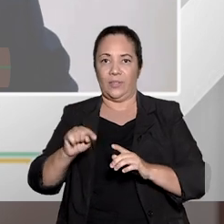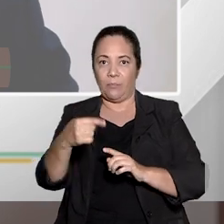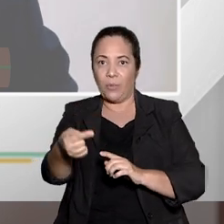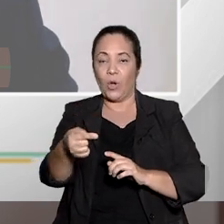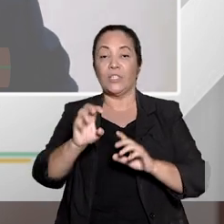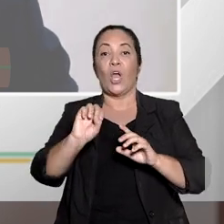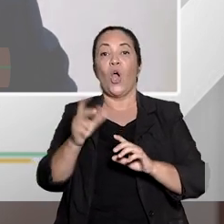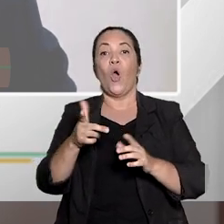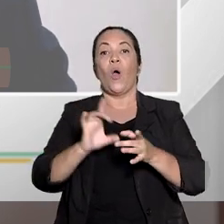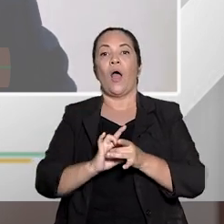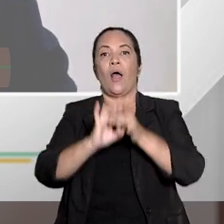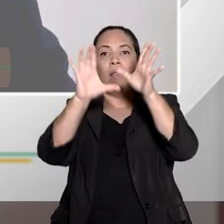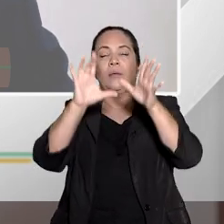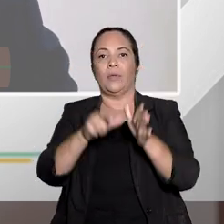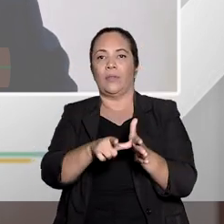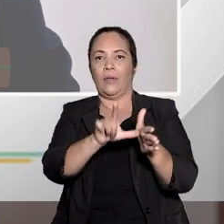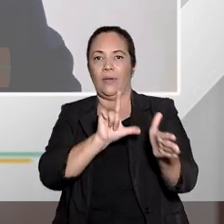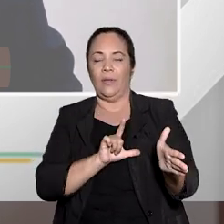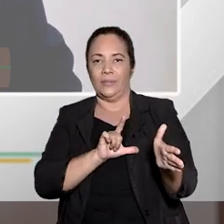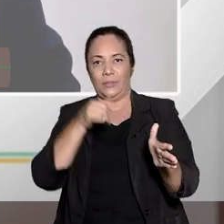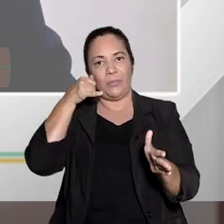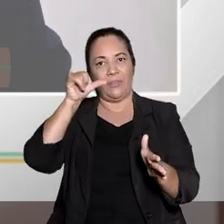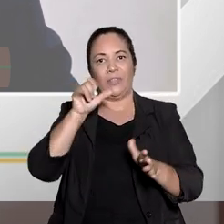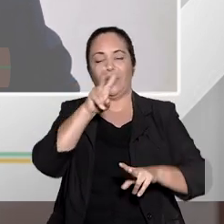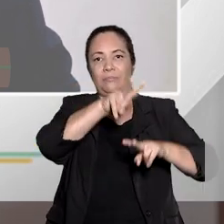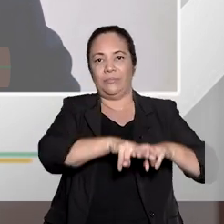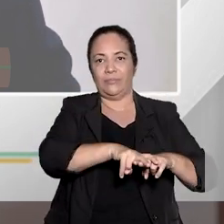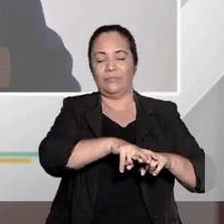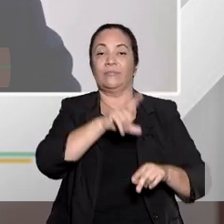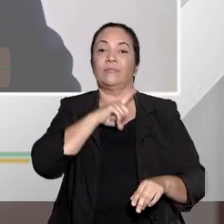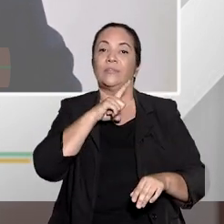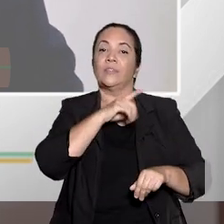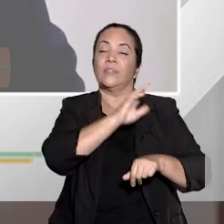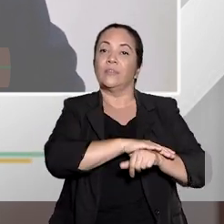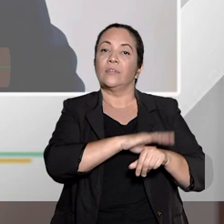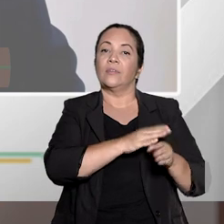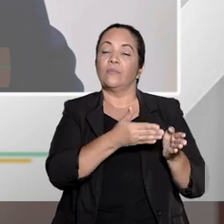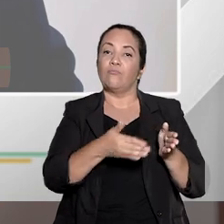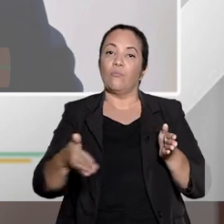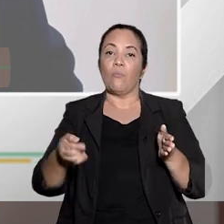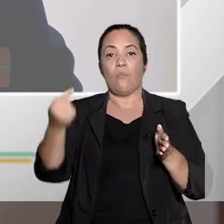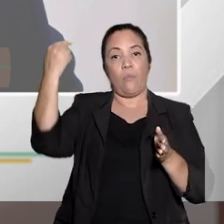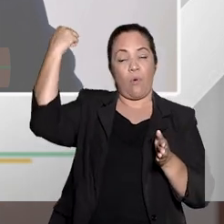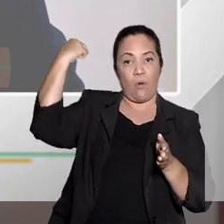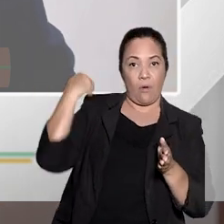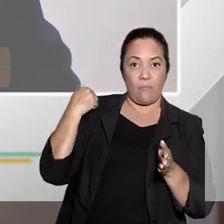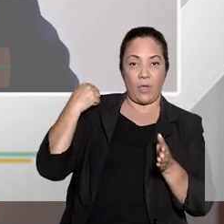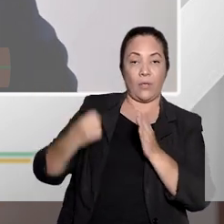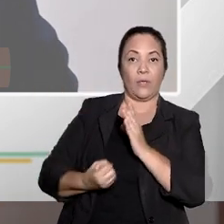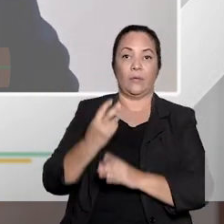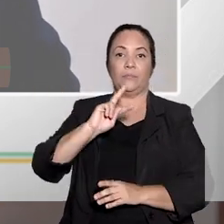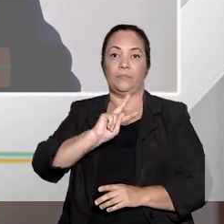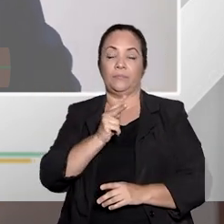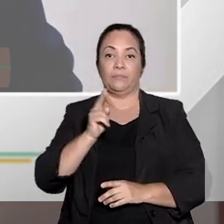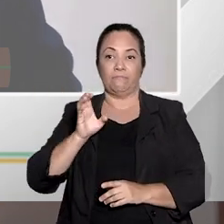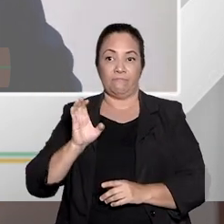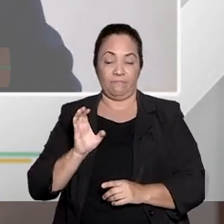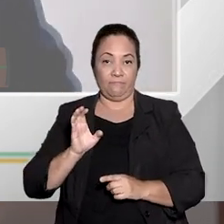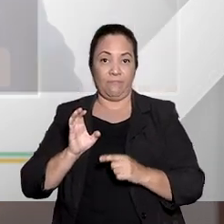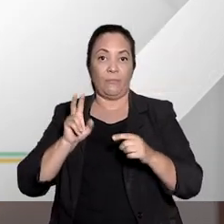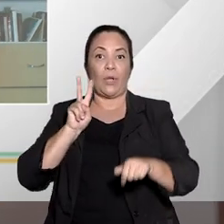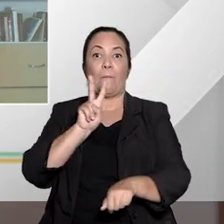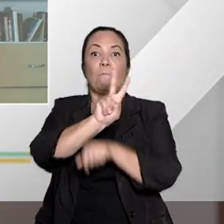cerceada. No caso, a gente já teve, em momentos anteriores, o cabimento de habeas corpus, inclusive, para questões